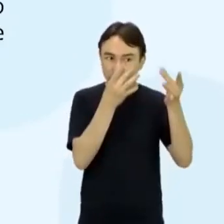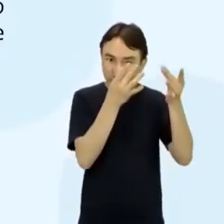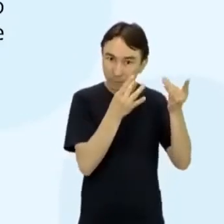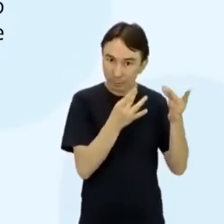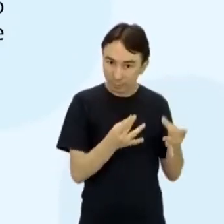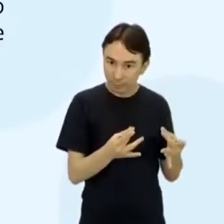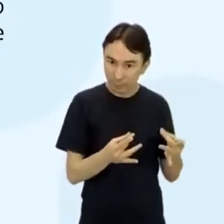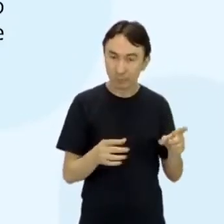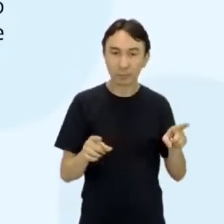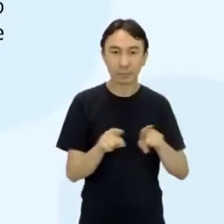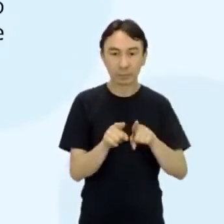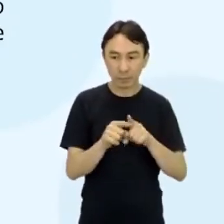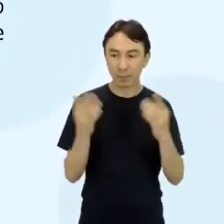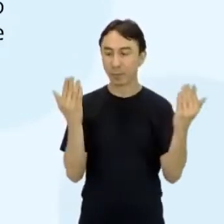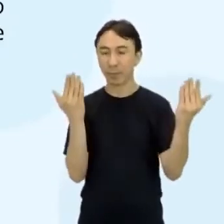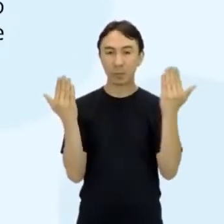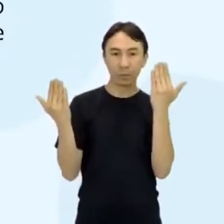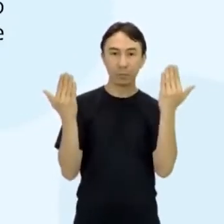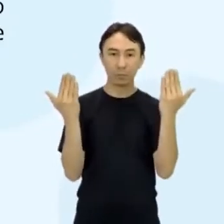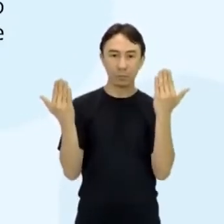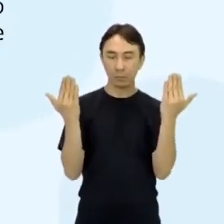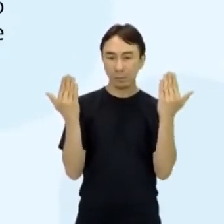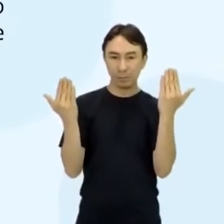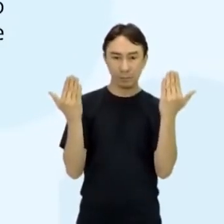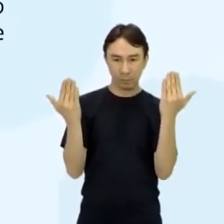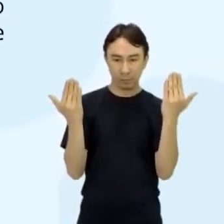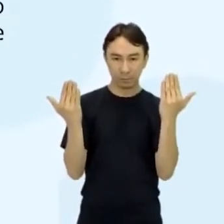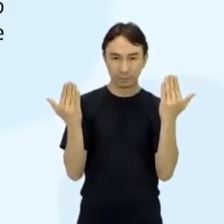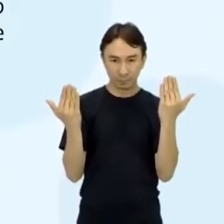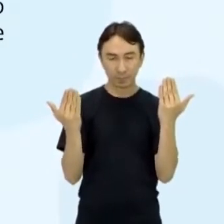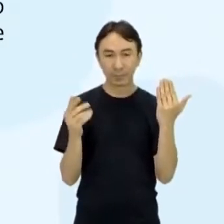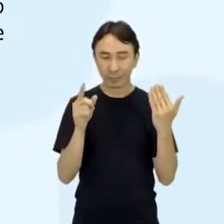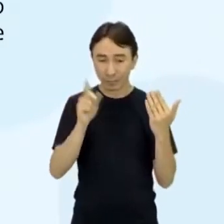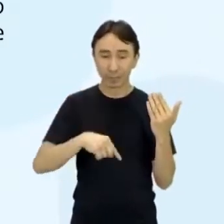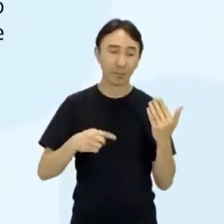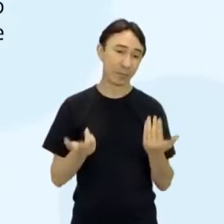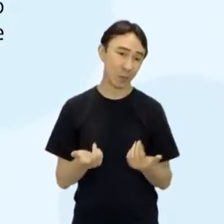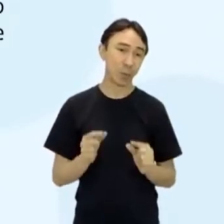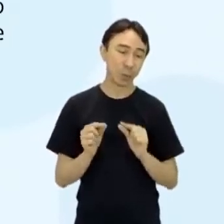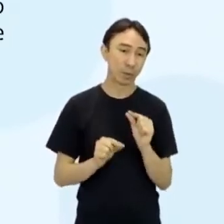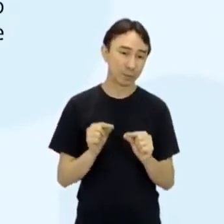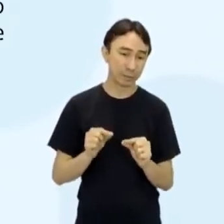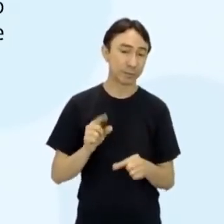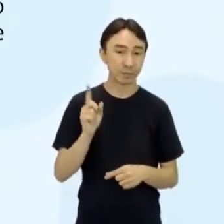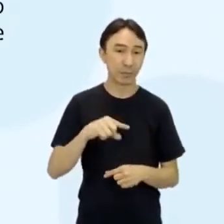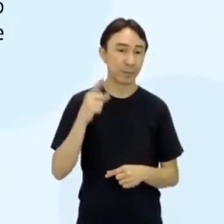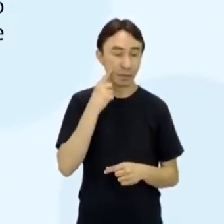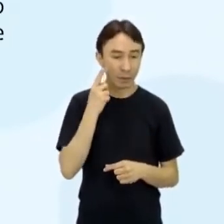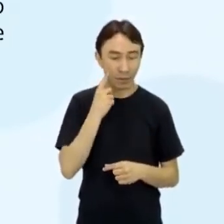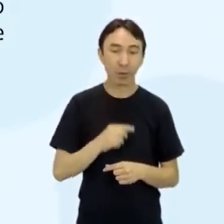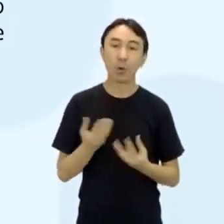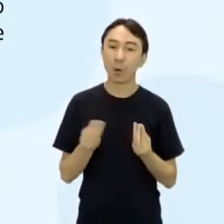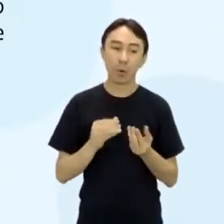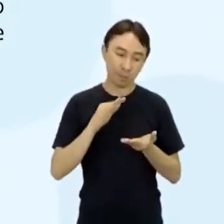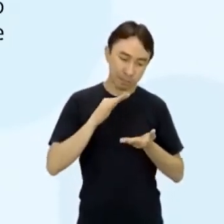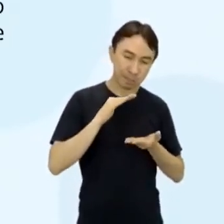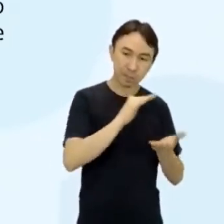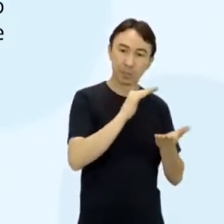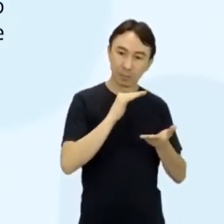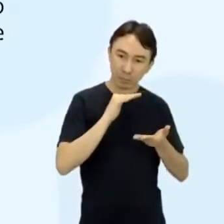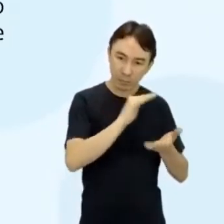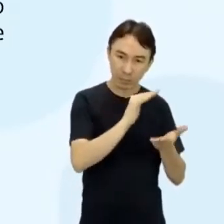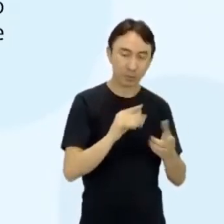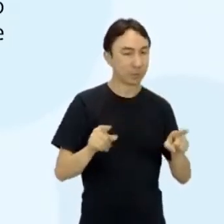comparar e caracterizar as dinâmicas de abastecimento e as formas de organização do trabalho.